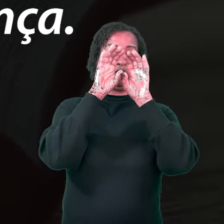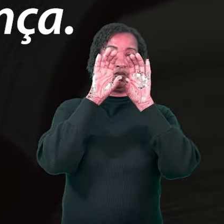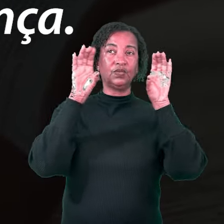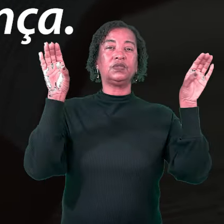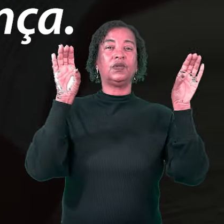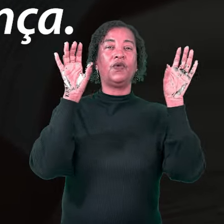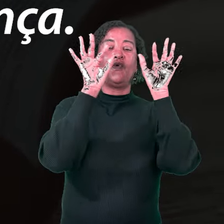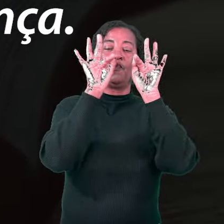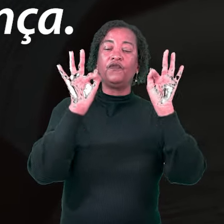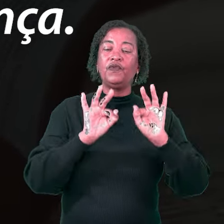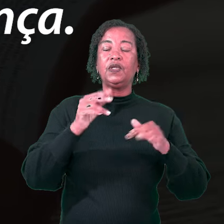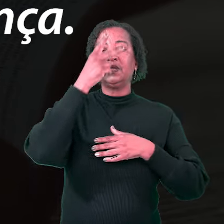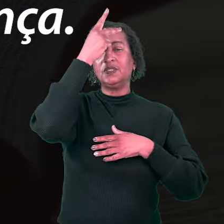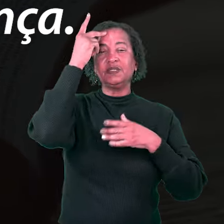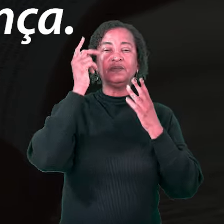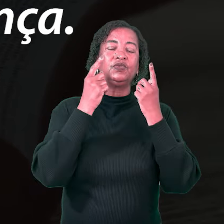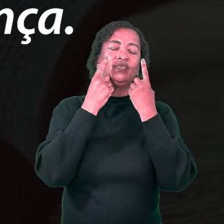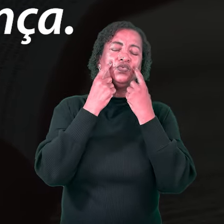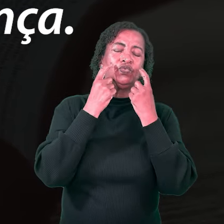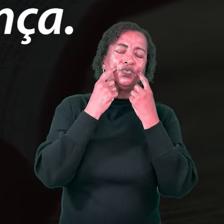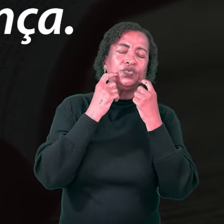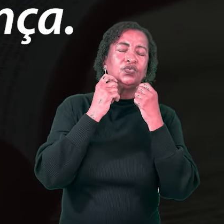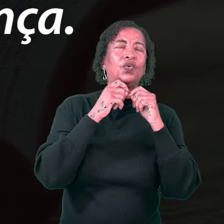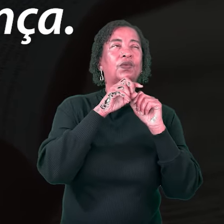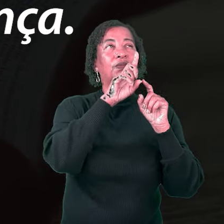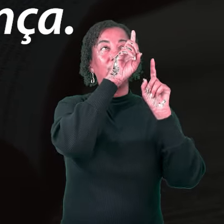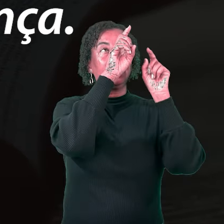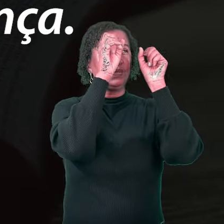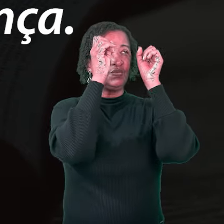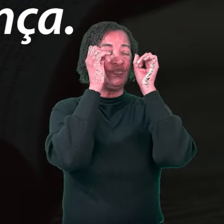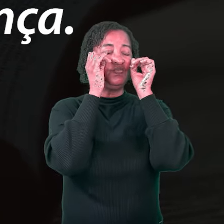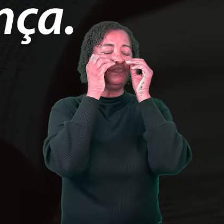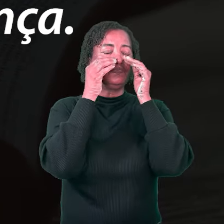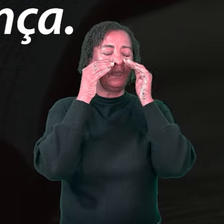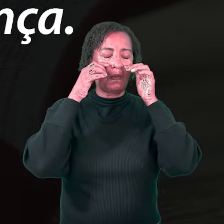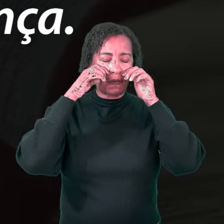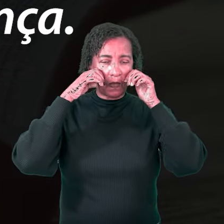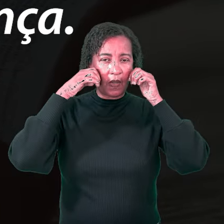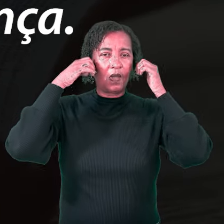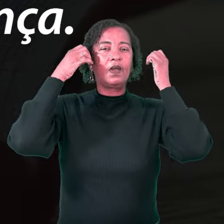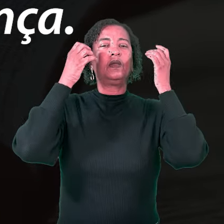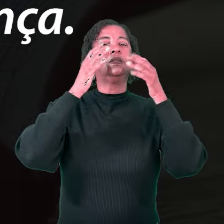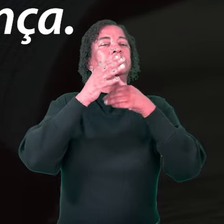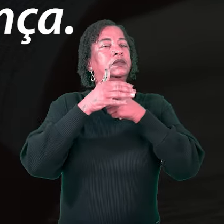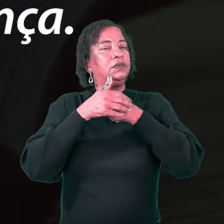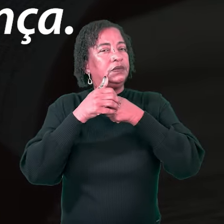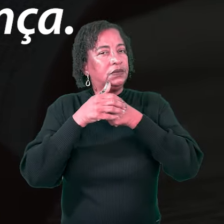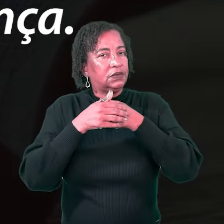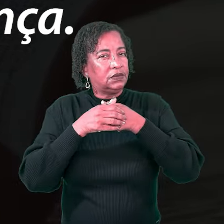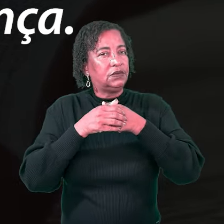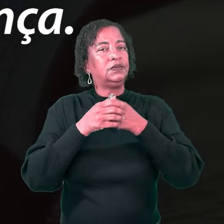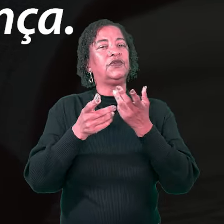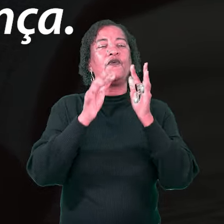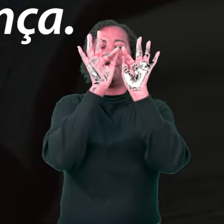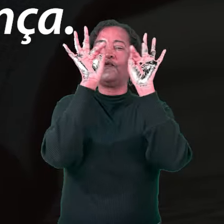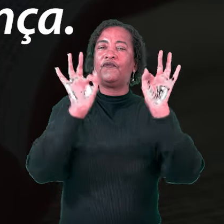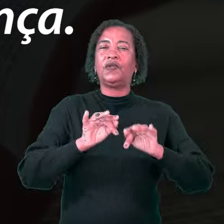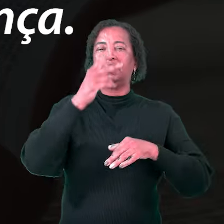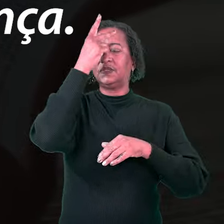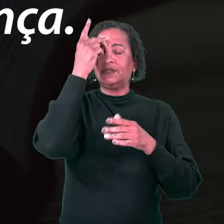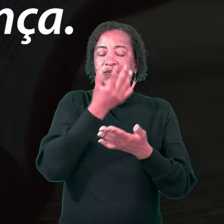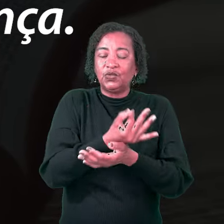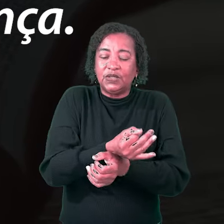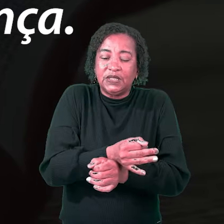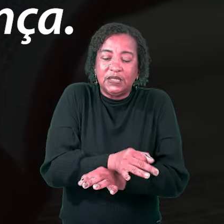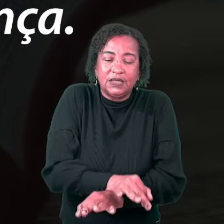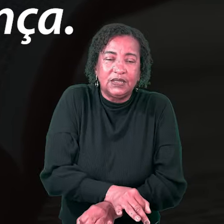-aventurados os que choram, pois serão consolados. Bem-aventurados os humildes, pois eles receberão